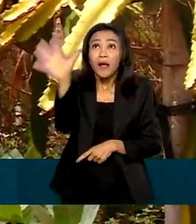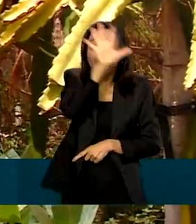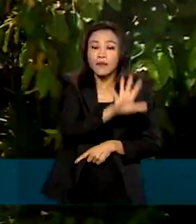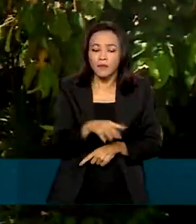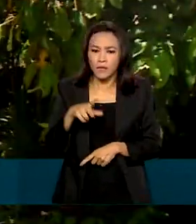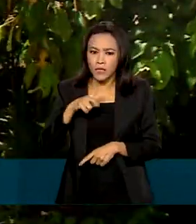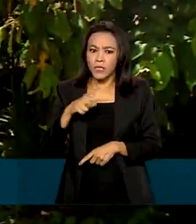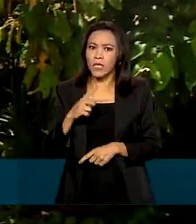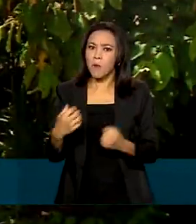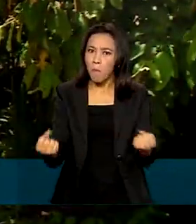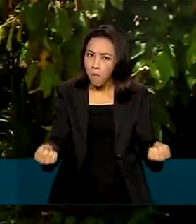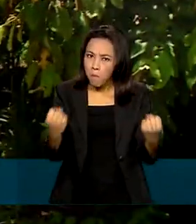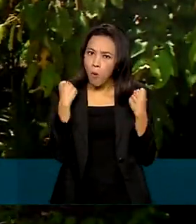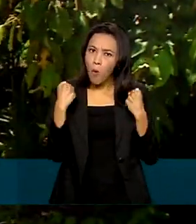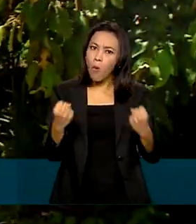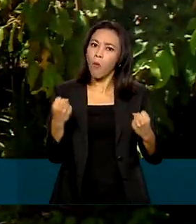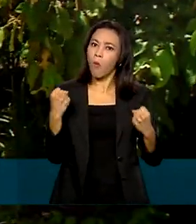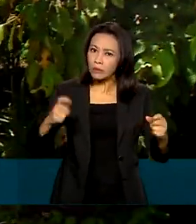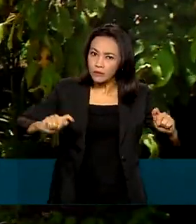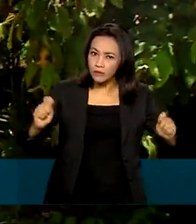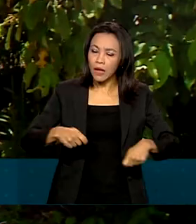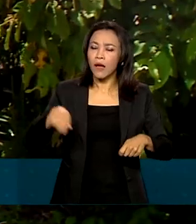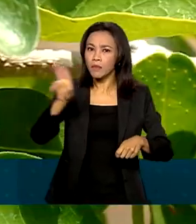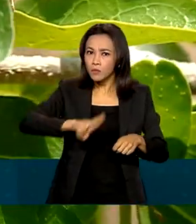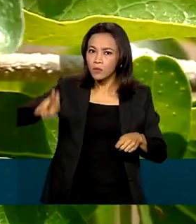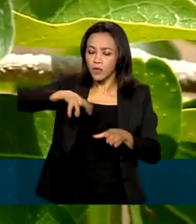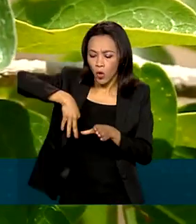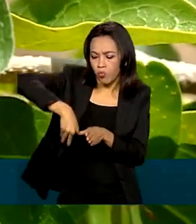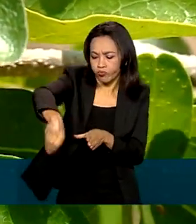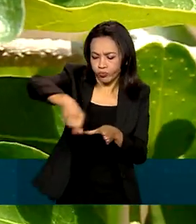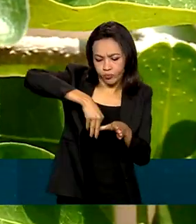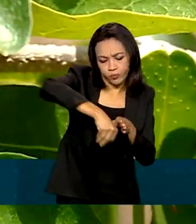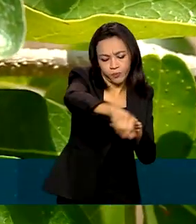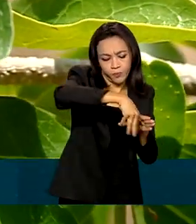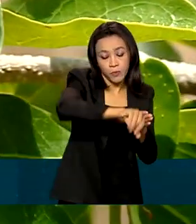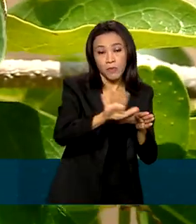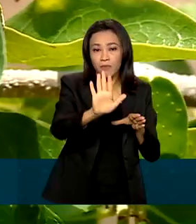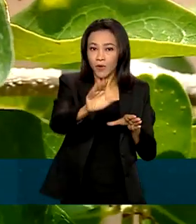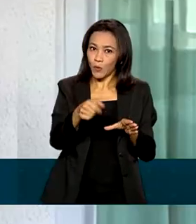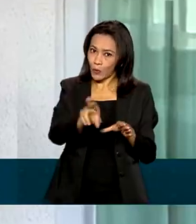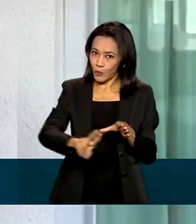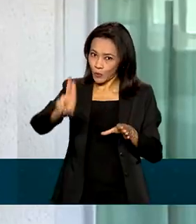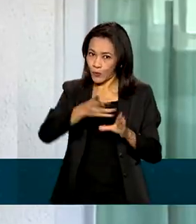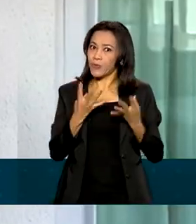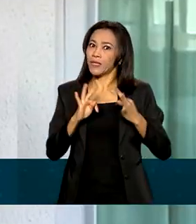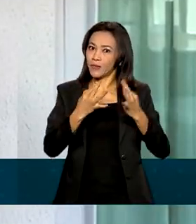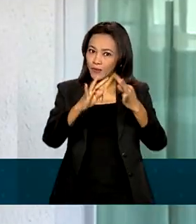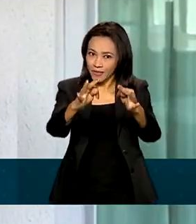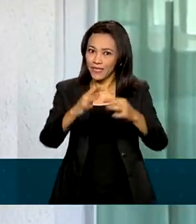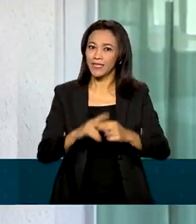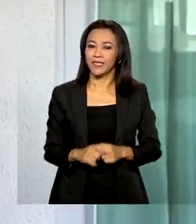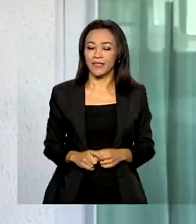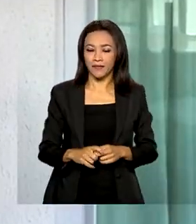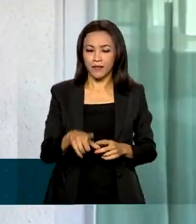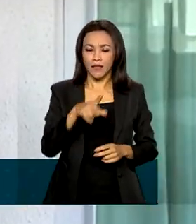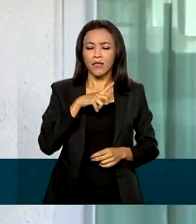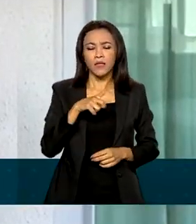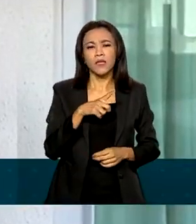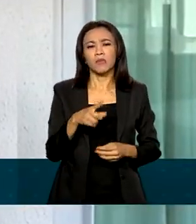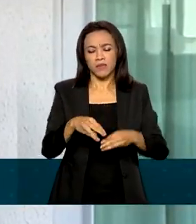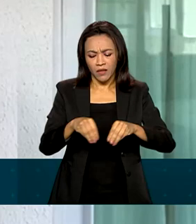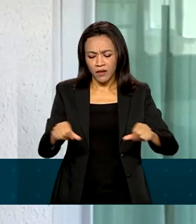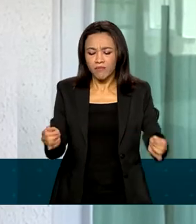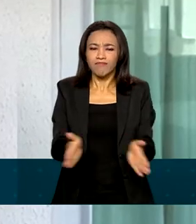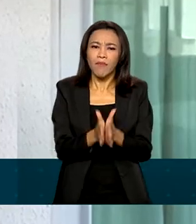potencial na agricultura, que pode ser expandido com o uso da tecnologia. Temos as condições de terra mais pobres,